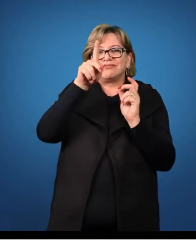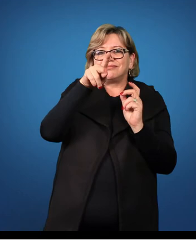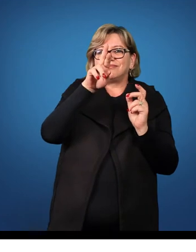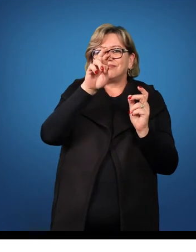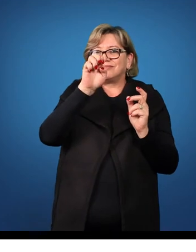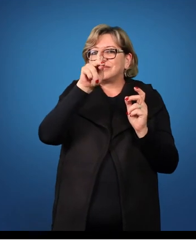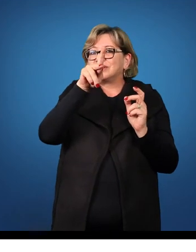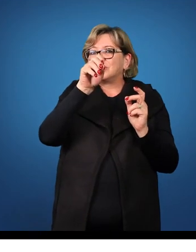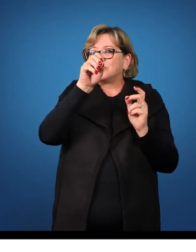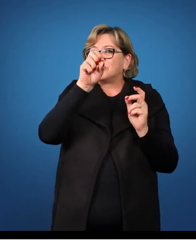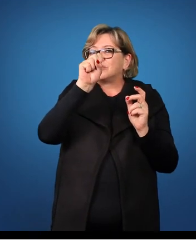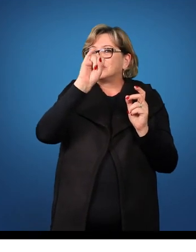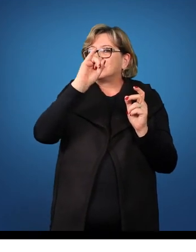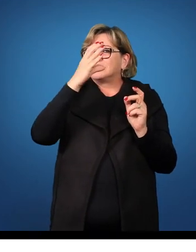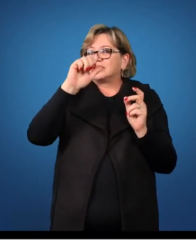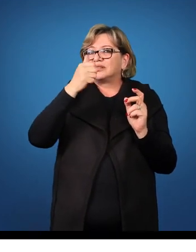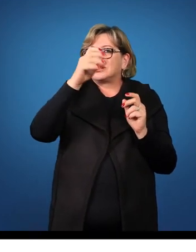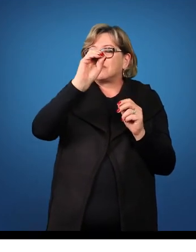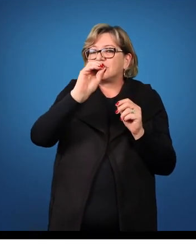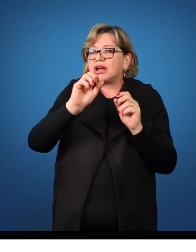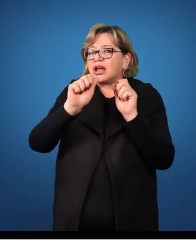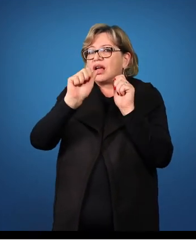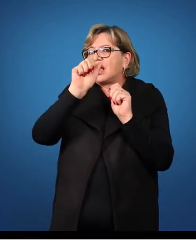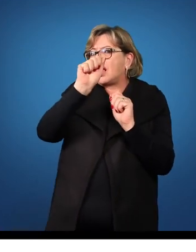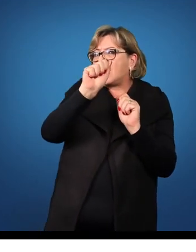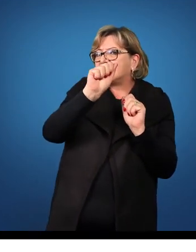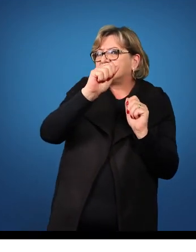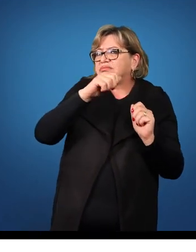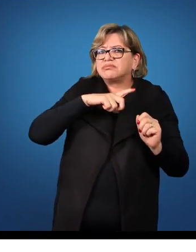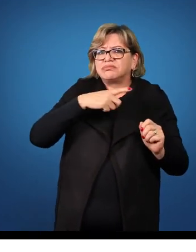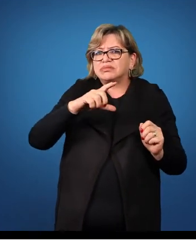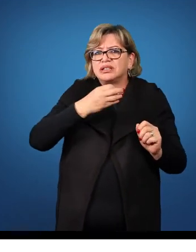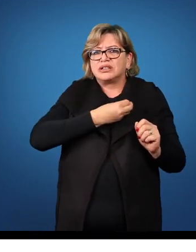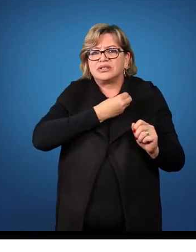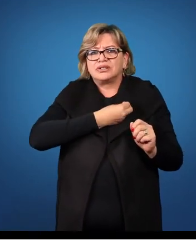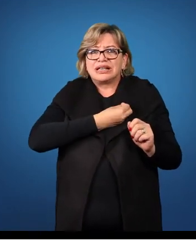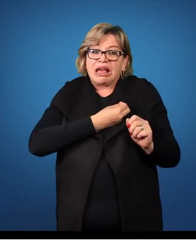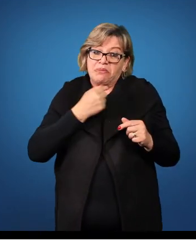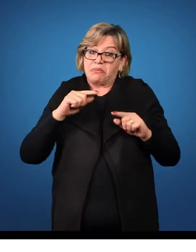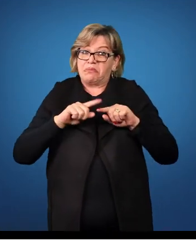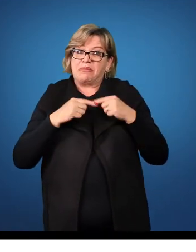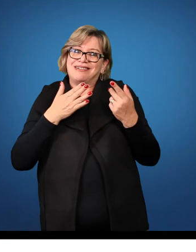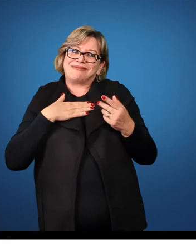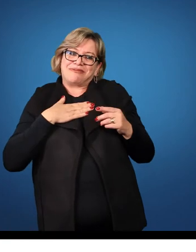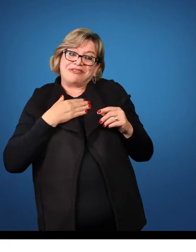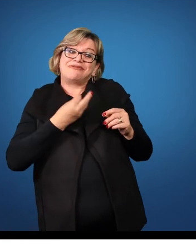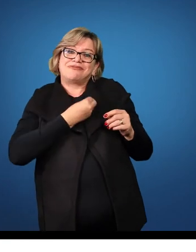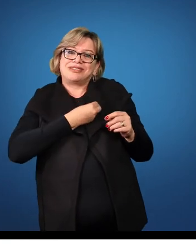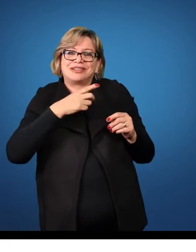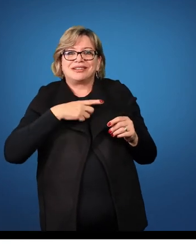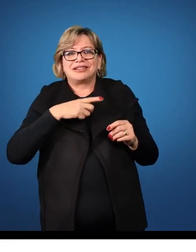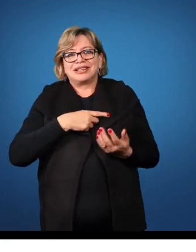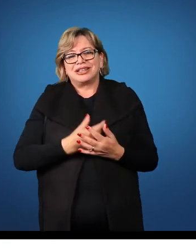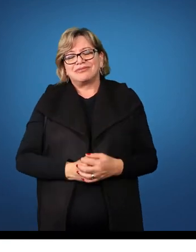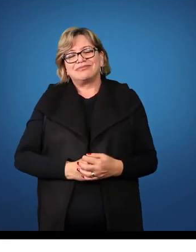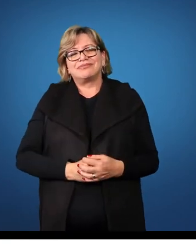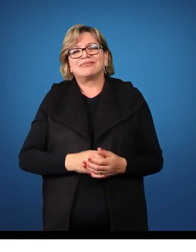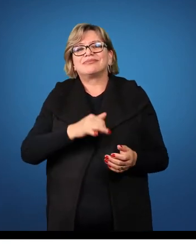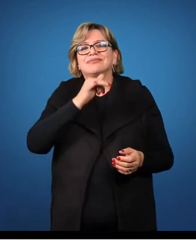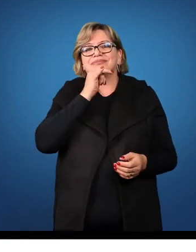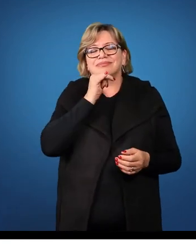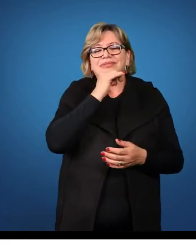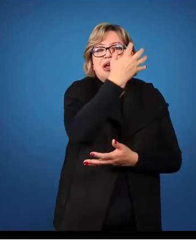para um ser que é inanimado. Eu digo, mas é relativo? Para mim é animado. Exemplo, a planta.